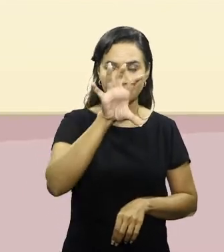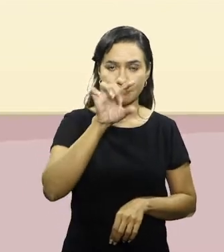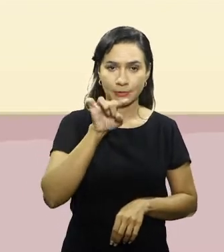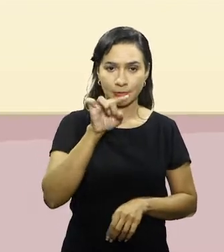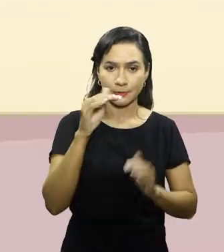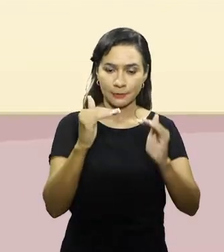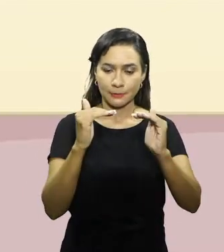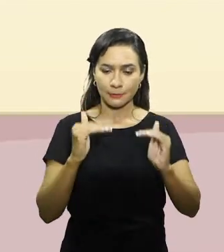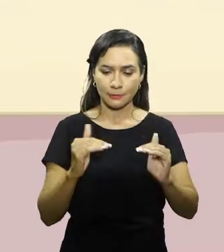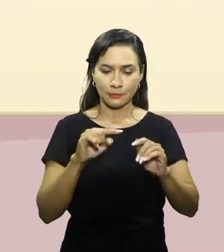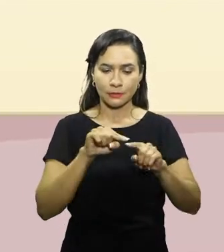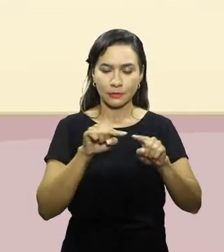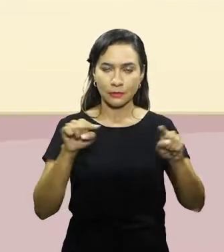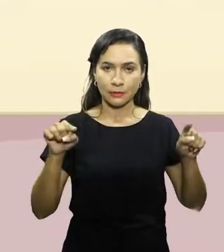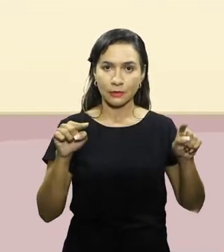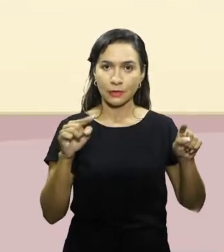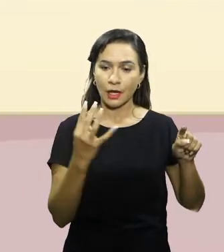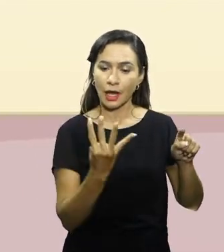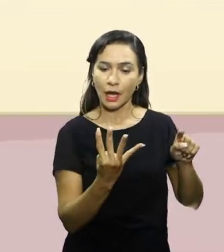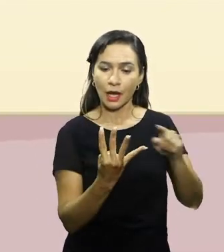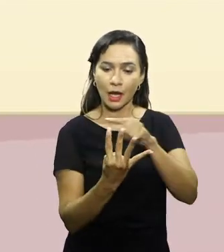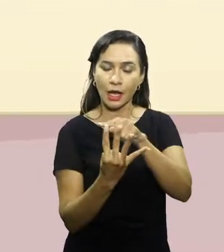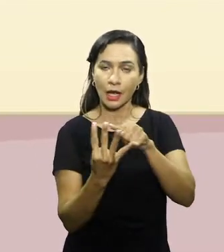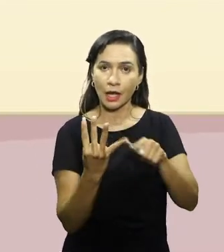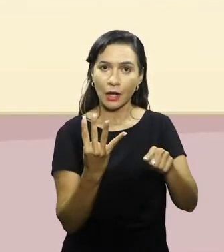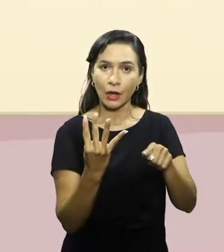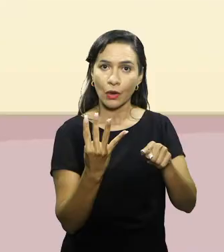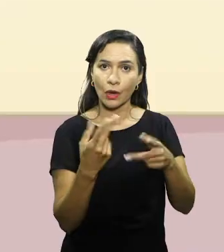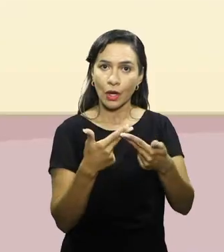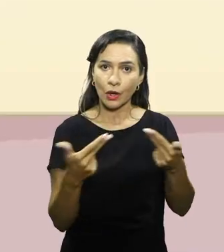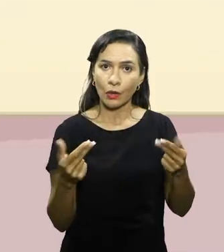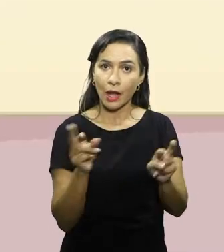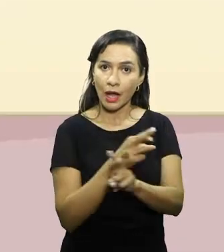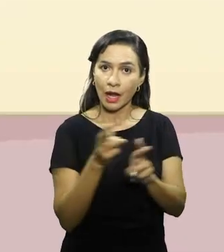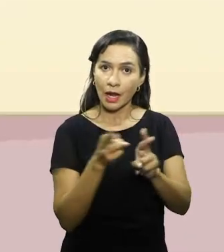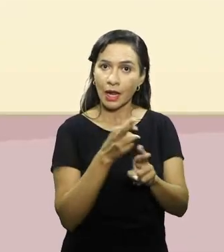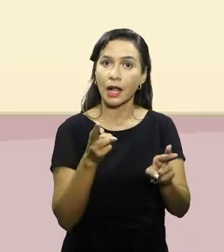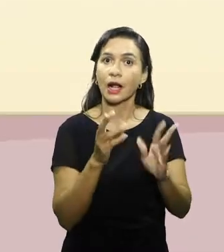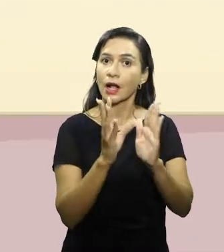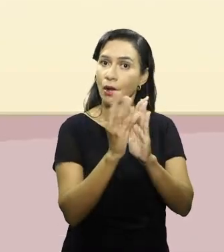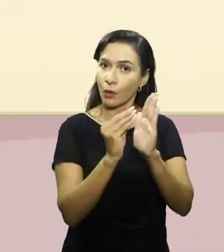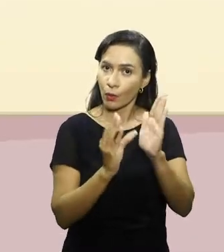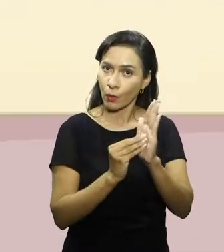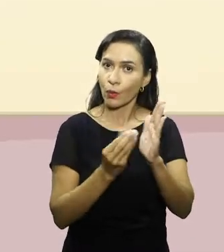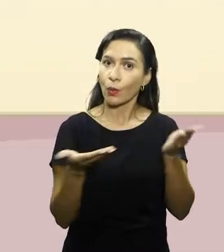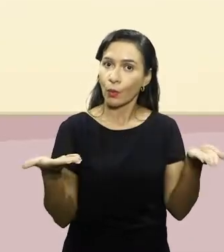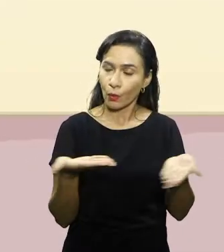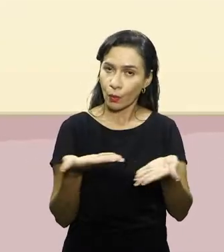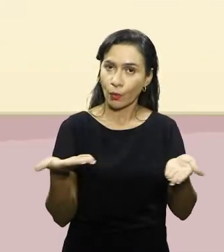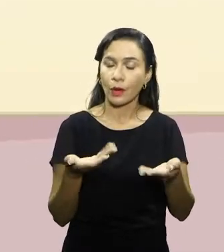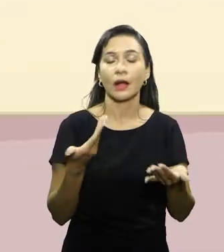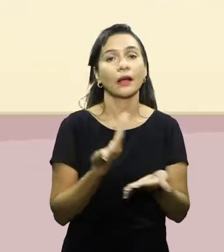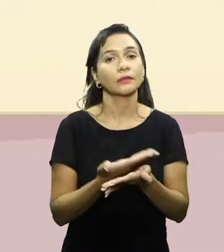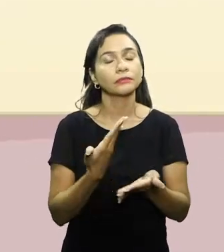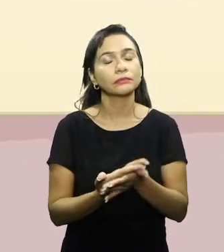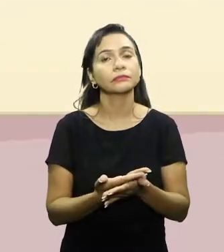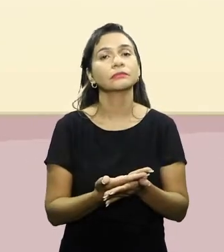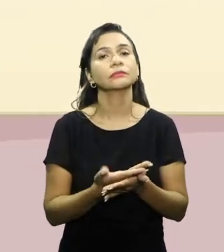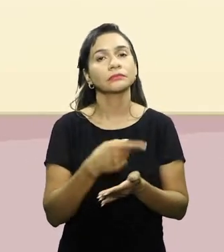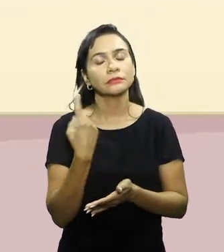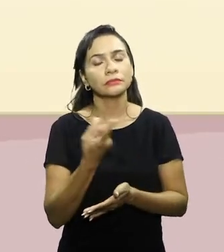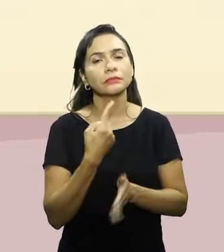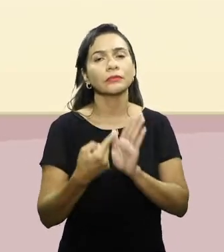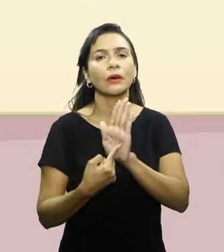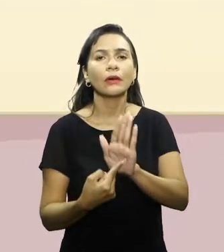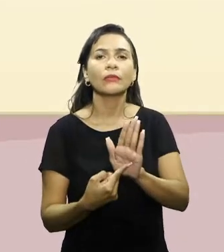parte inferior, os quatro componentes relacionados a esse assunto. Na nossa aula de hoje, eu estarei abordando com vocês, estarei